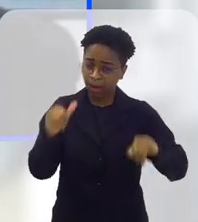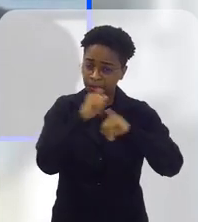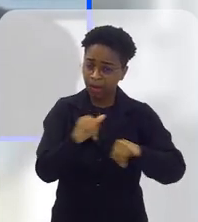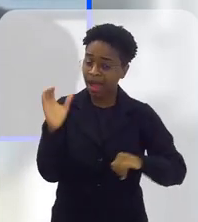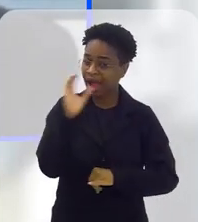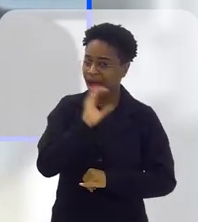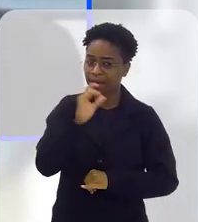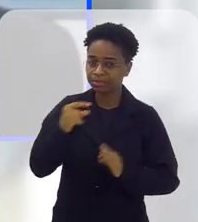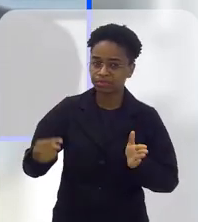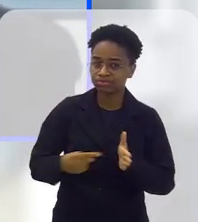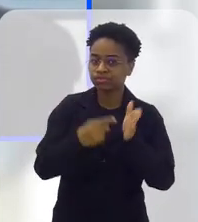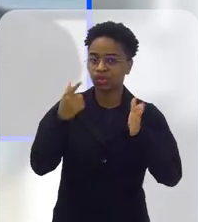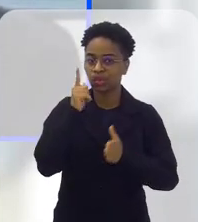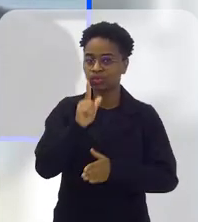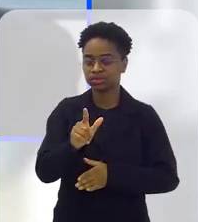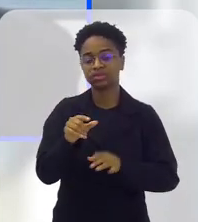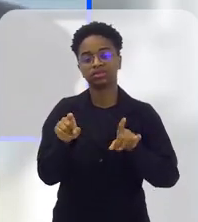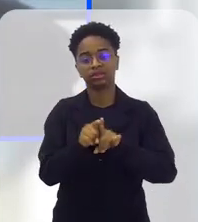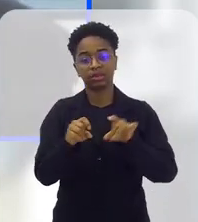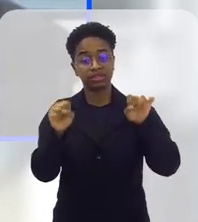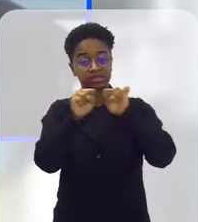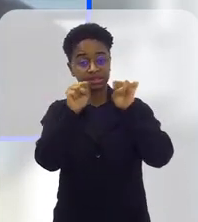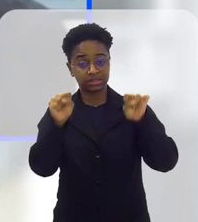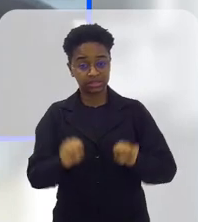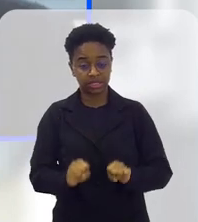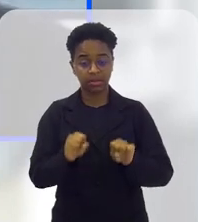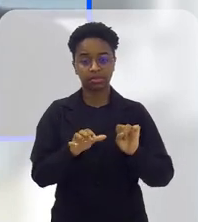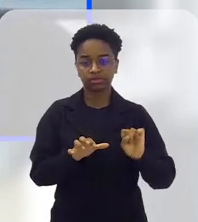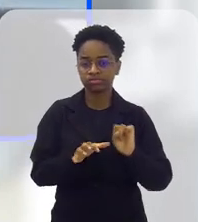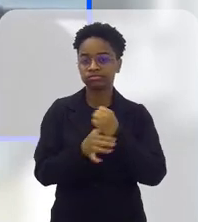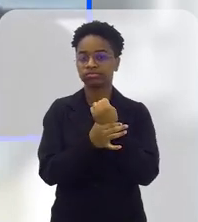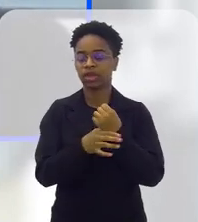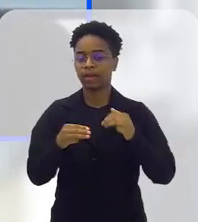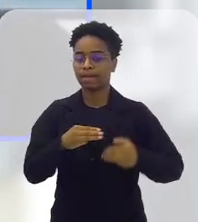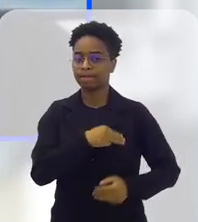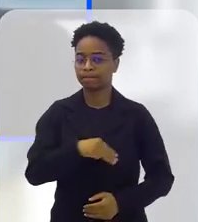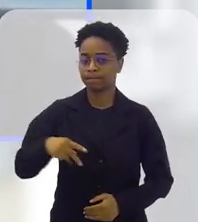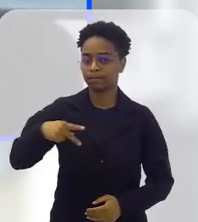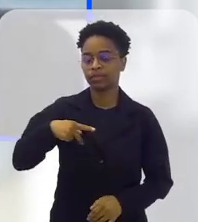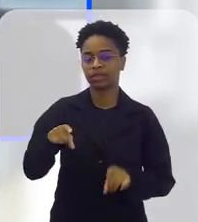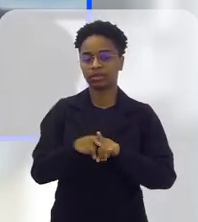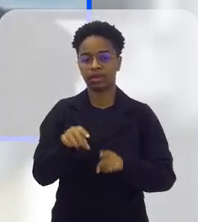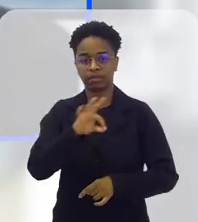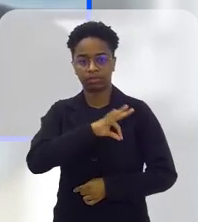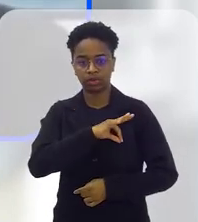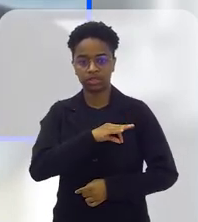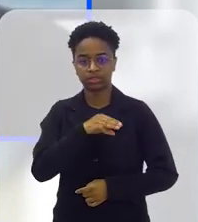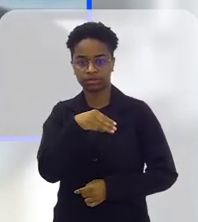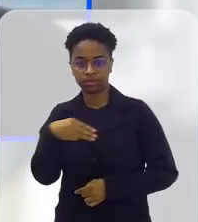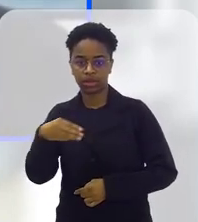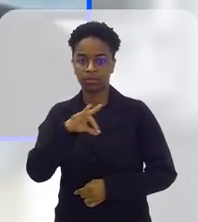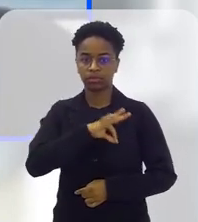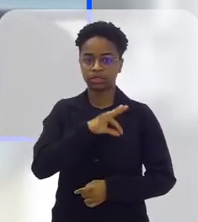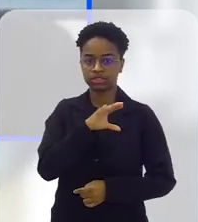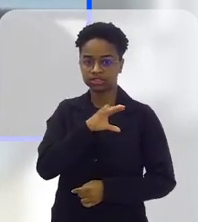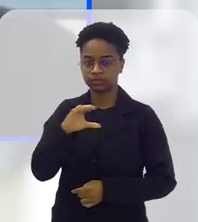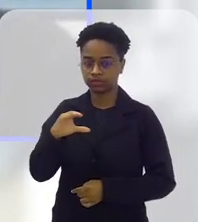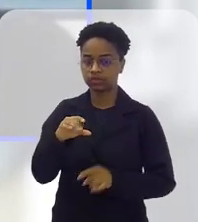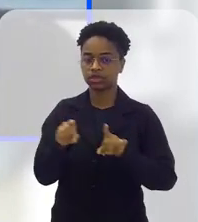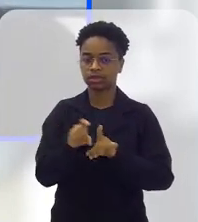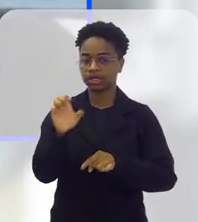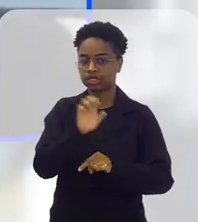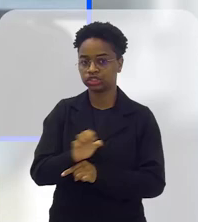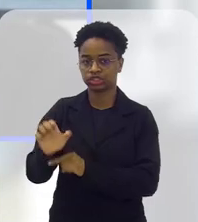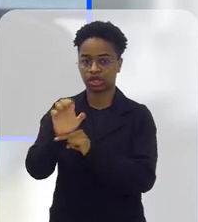Quanto mais divulgar, mais rápido a denúncia vai chegar. E todo o sistema de garantia, Ministério Público, Polícia Militar, Polícia Civil,